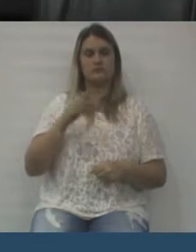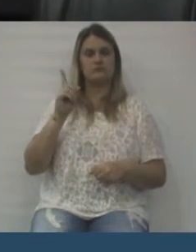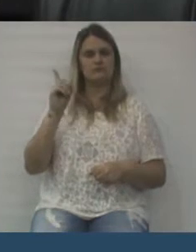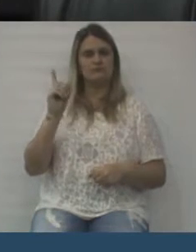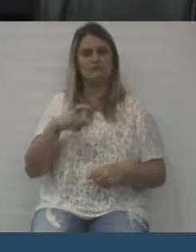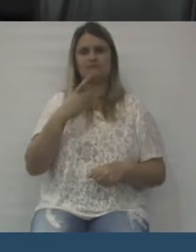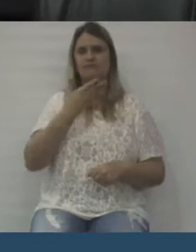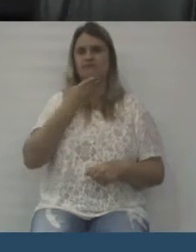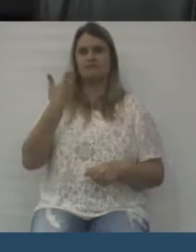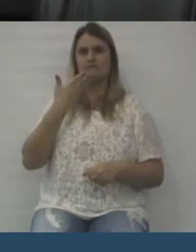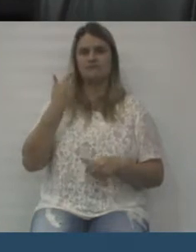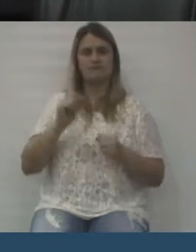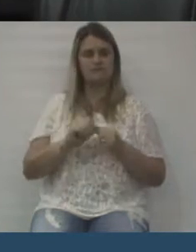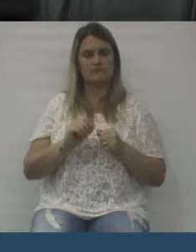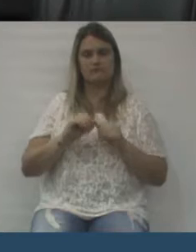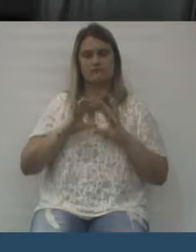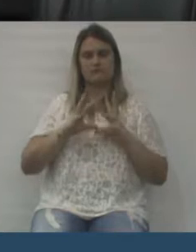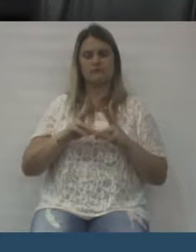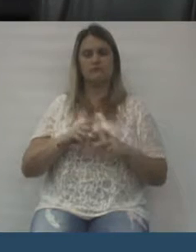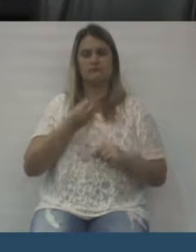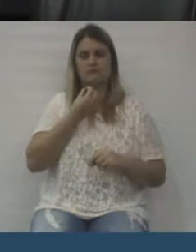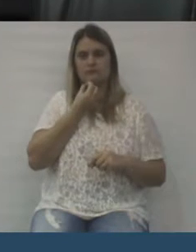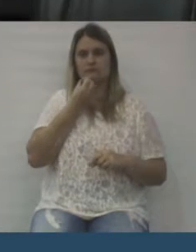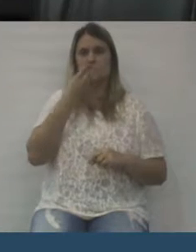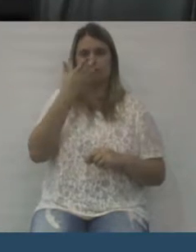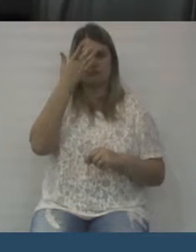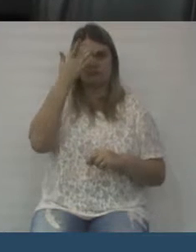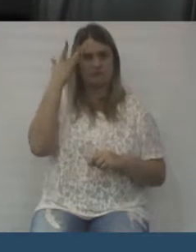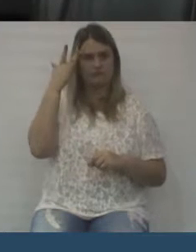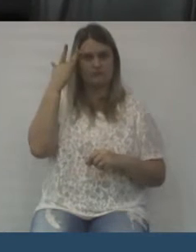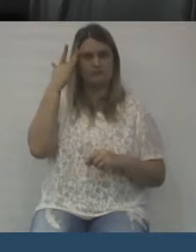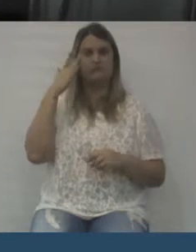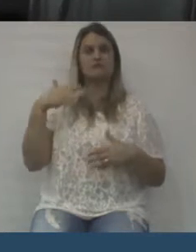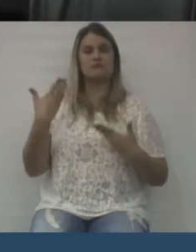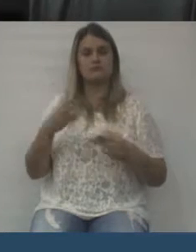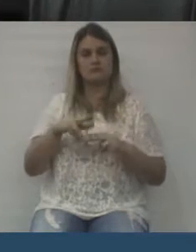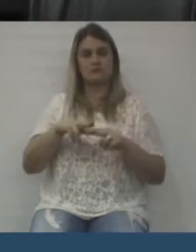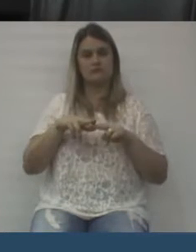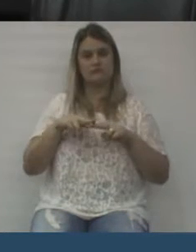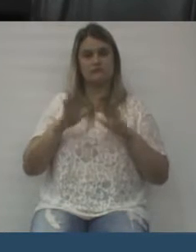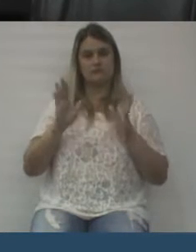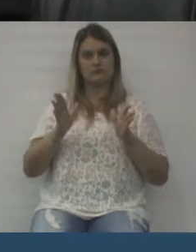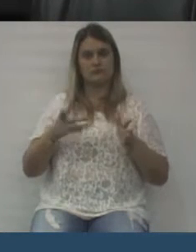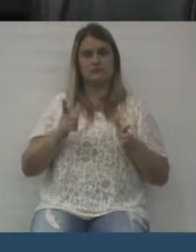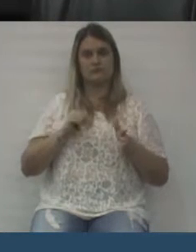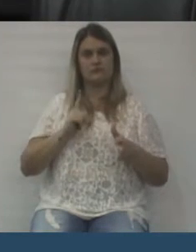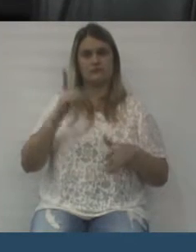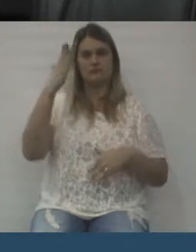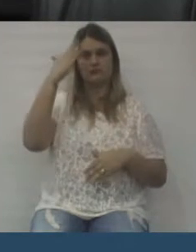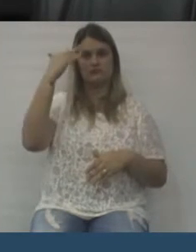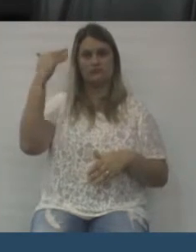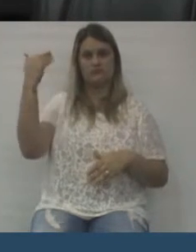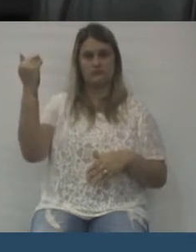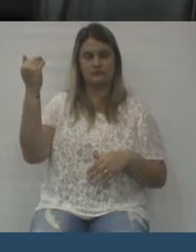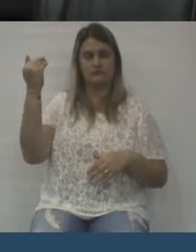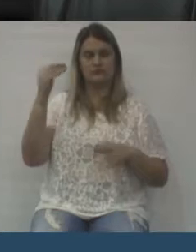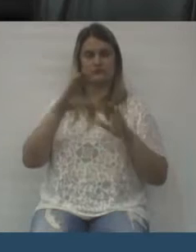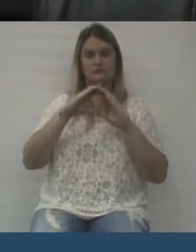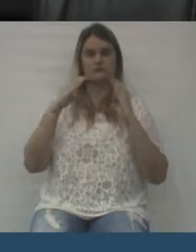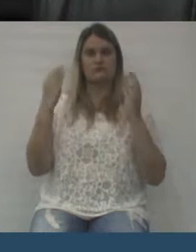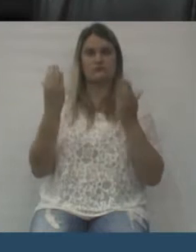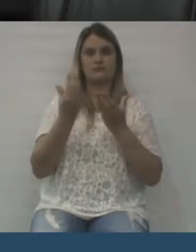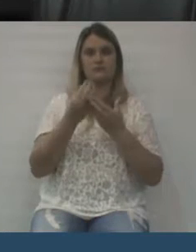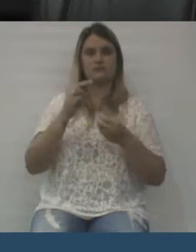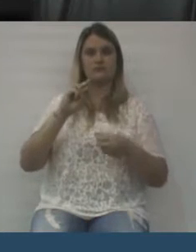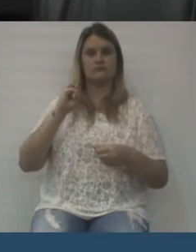destacar e fazer o bem pelas pessoas, por isso você está recebendo essa homenagem da